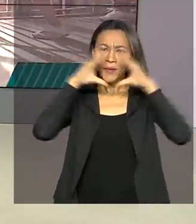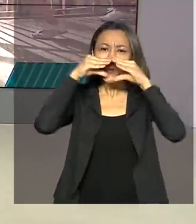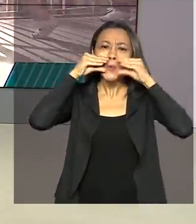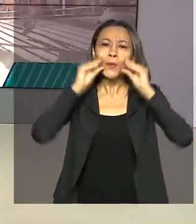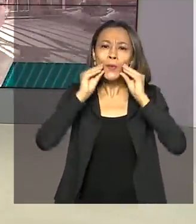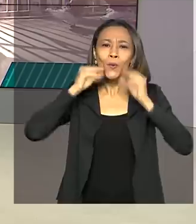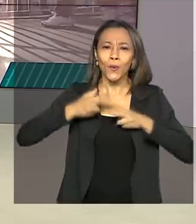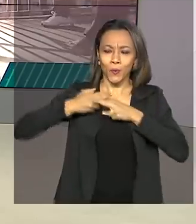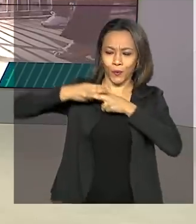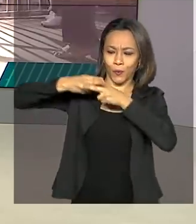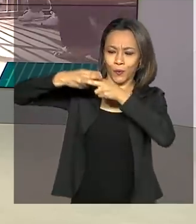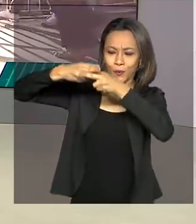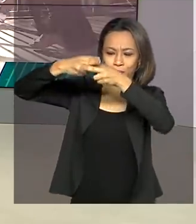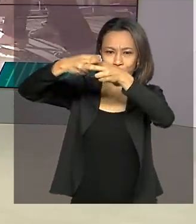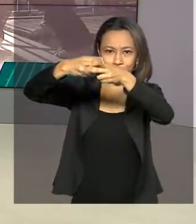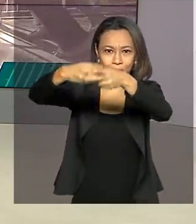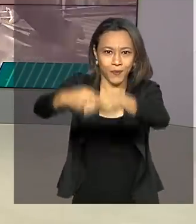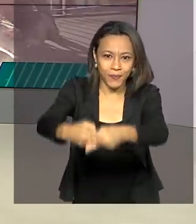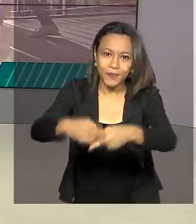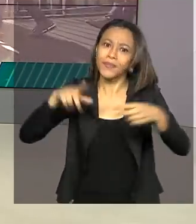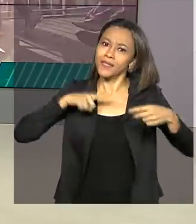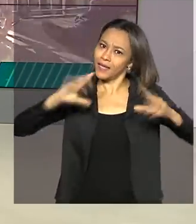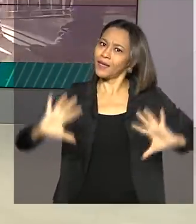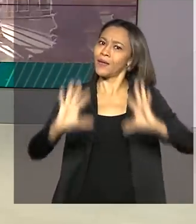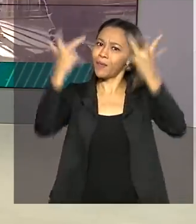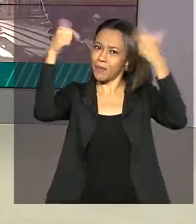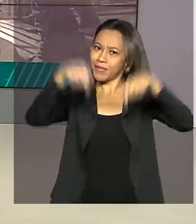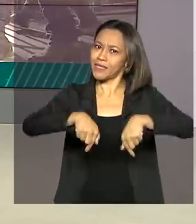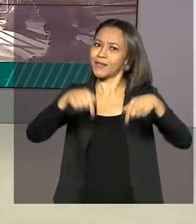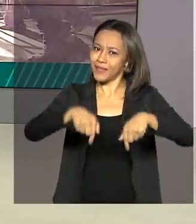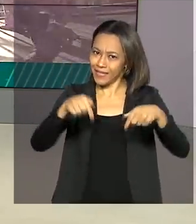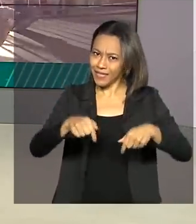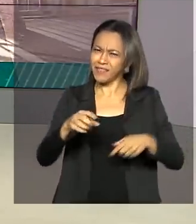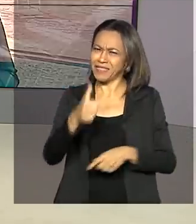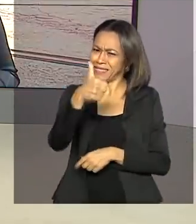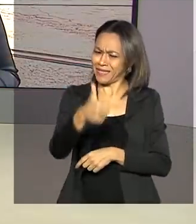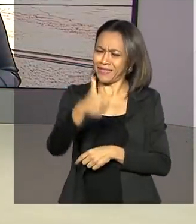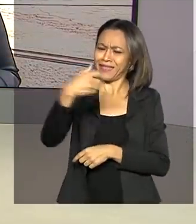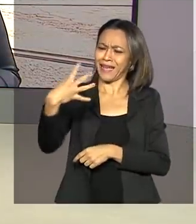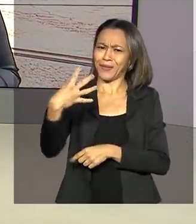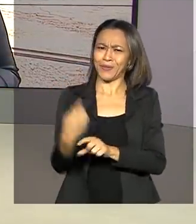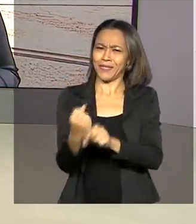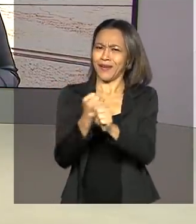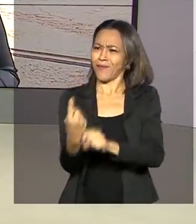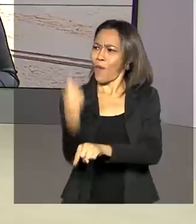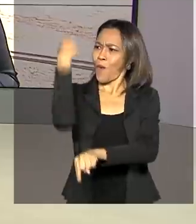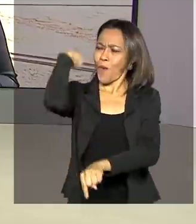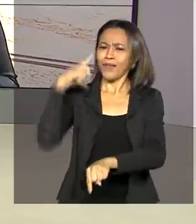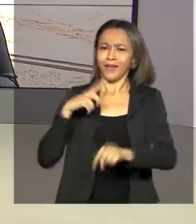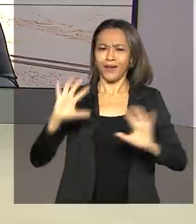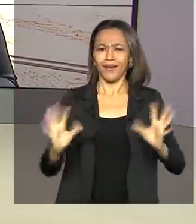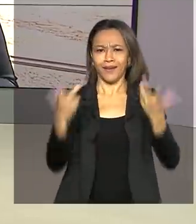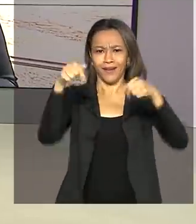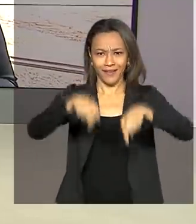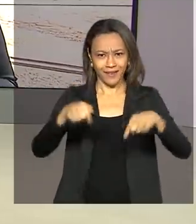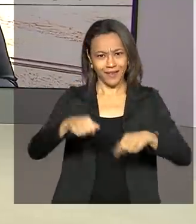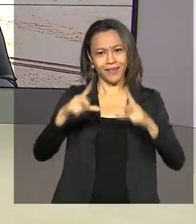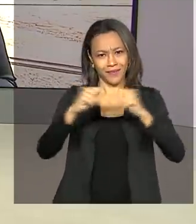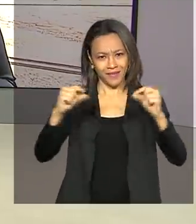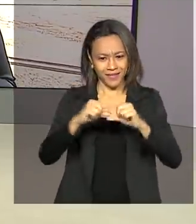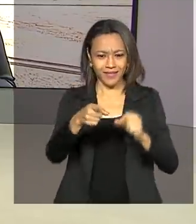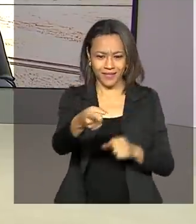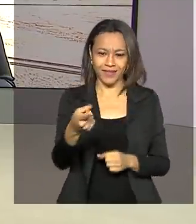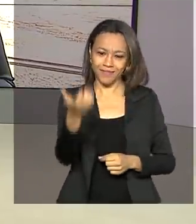114 anos. E tem comemoração aqui na capital federal. Nós vamos então à base aérea de Brasília com a repórter Márcia Fernandes.